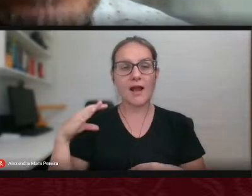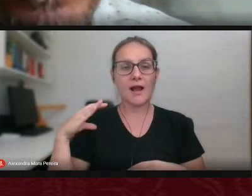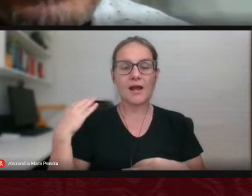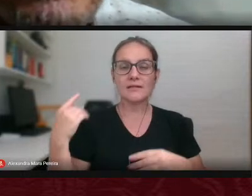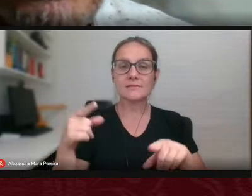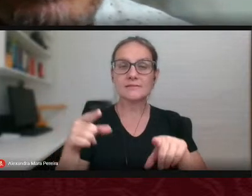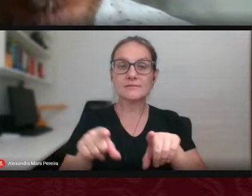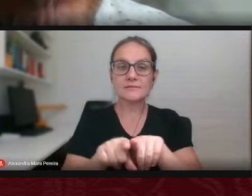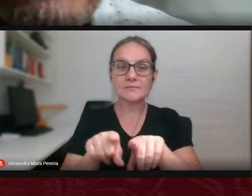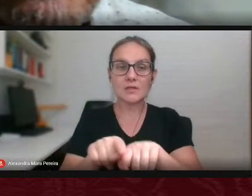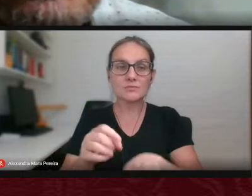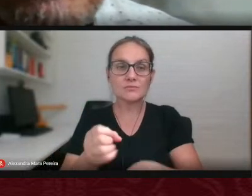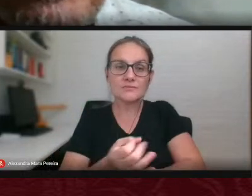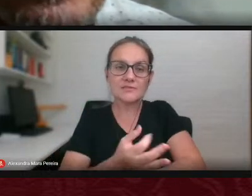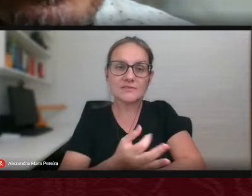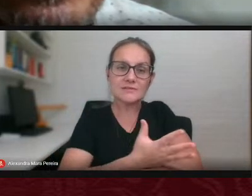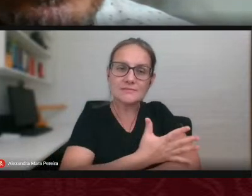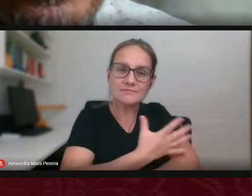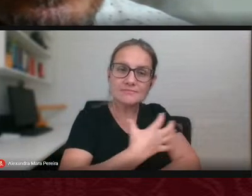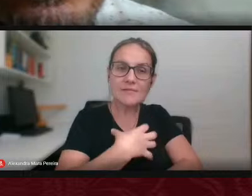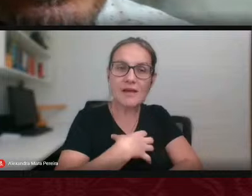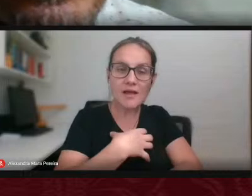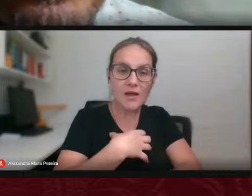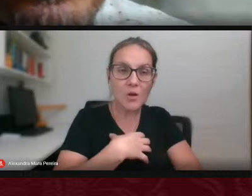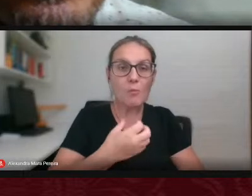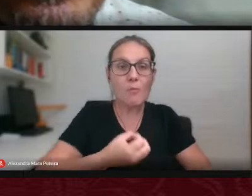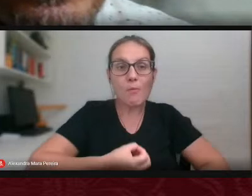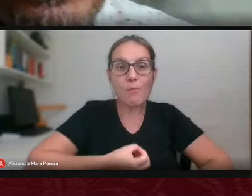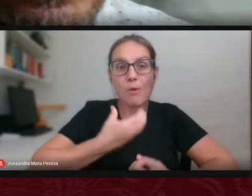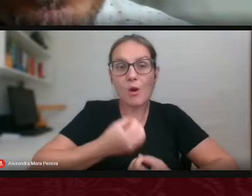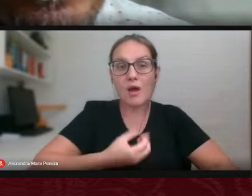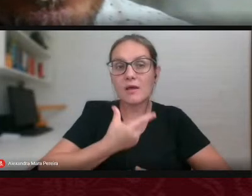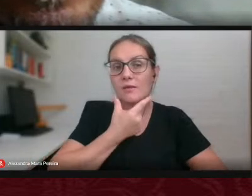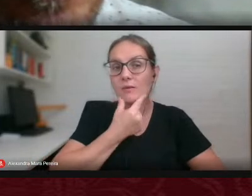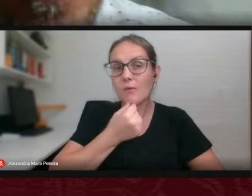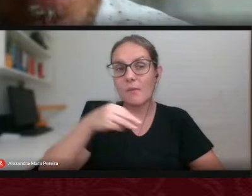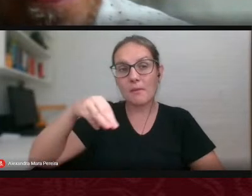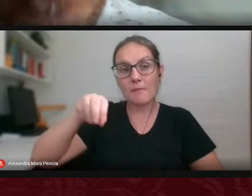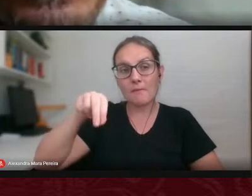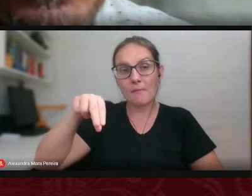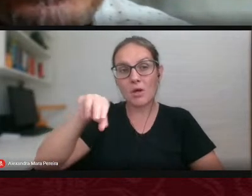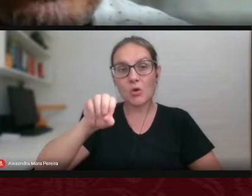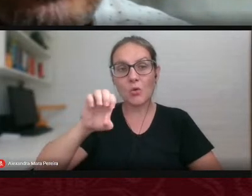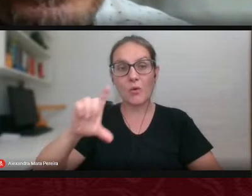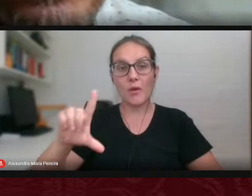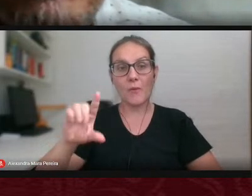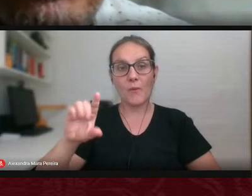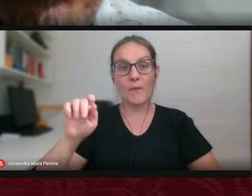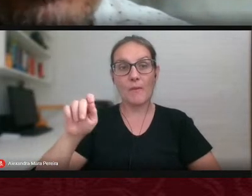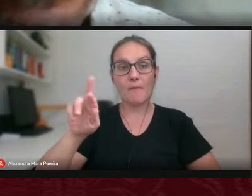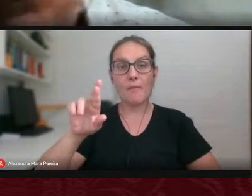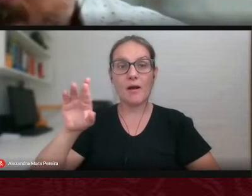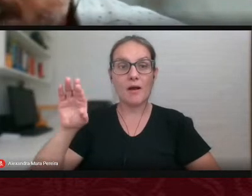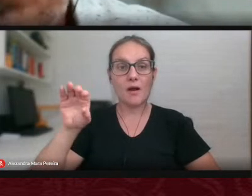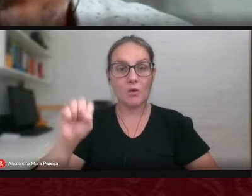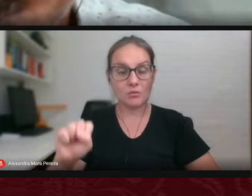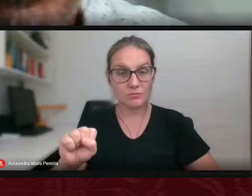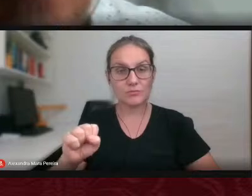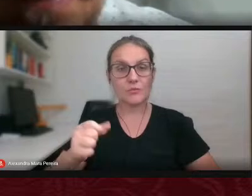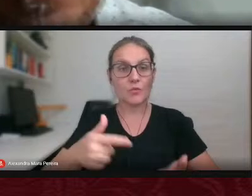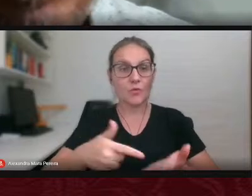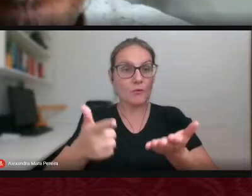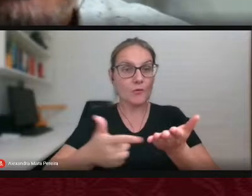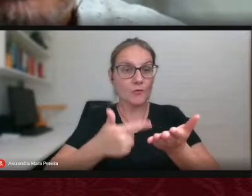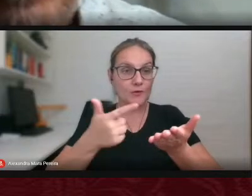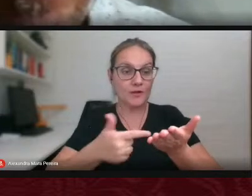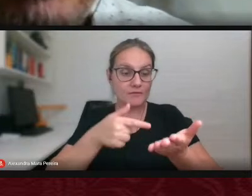sensibilidade Manuel de Barros e a arte no livro como já colocou a professora